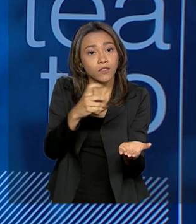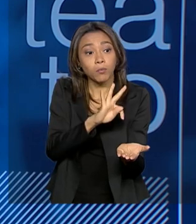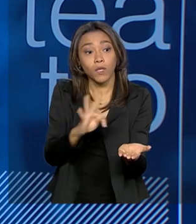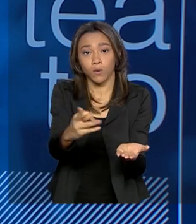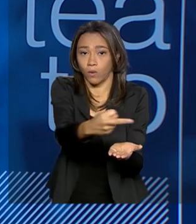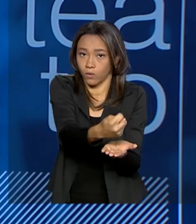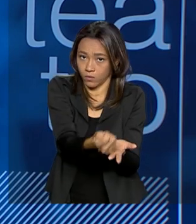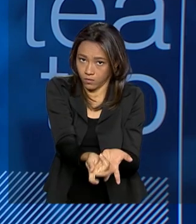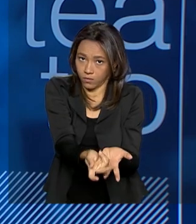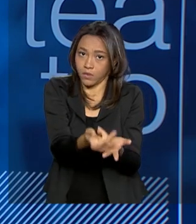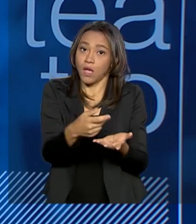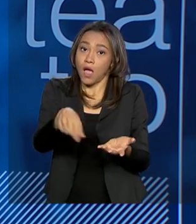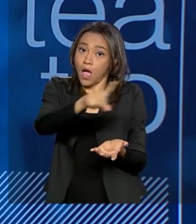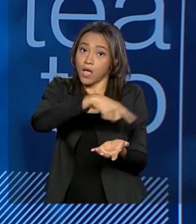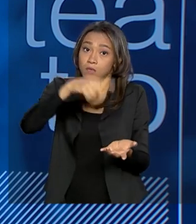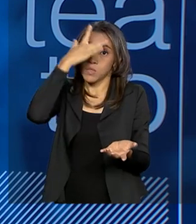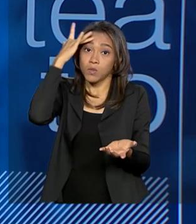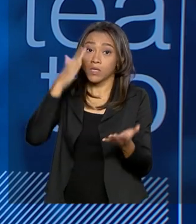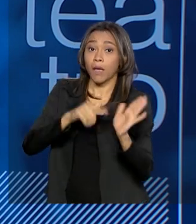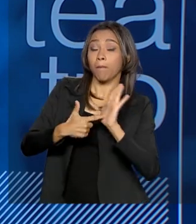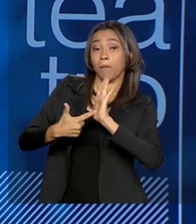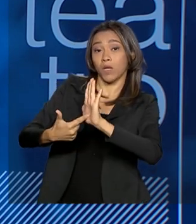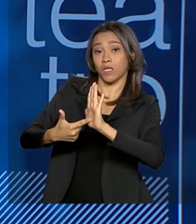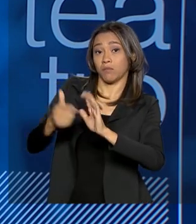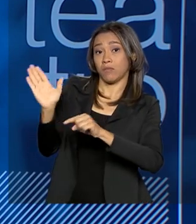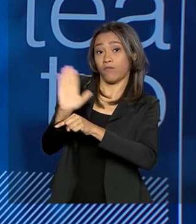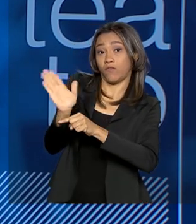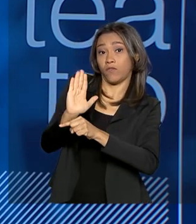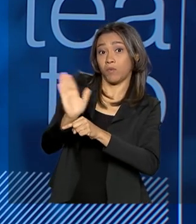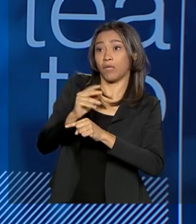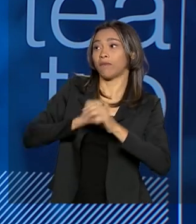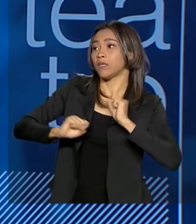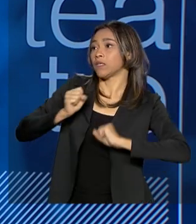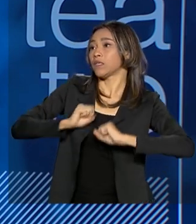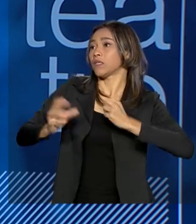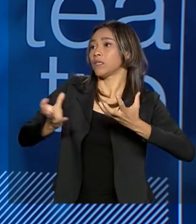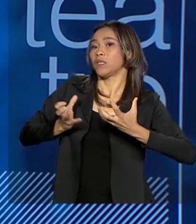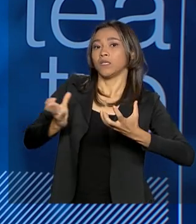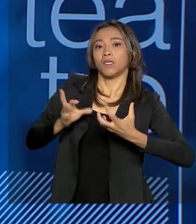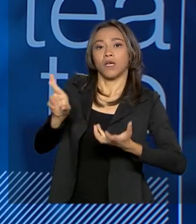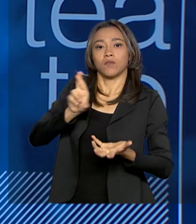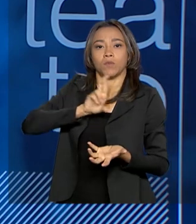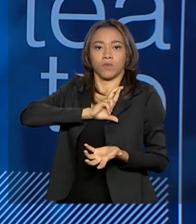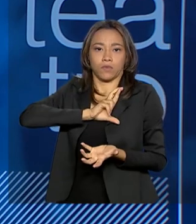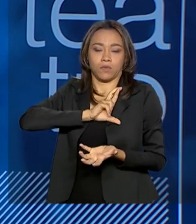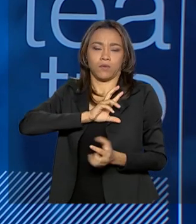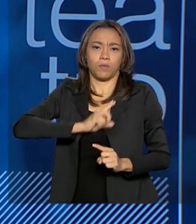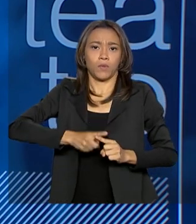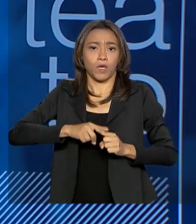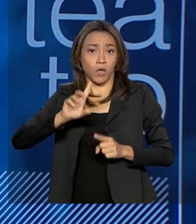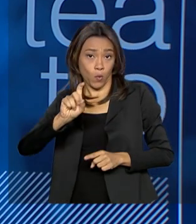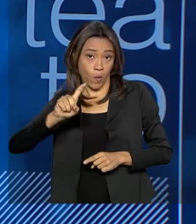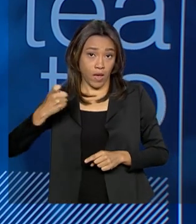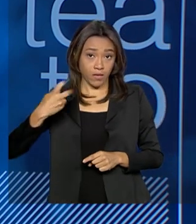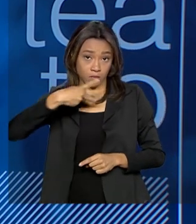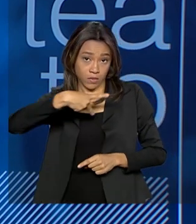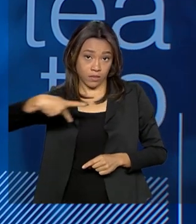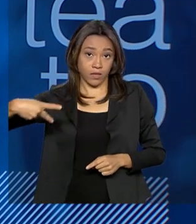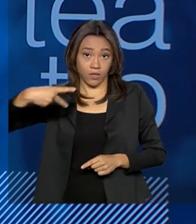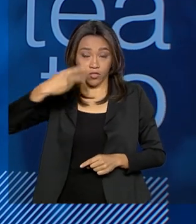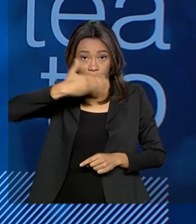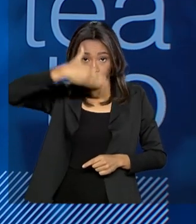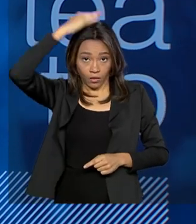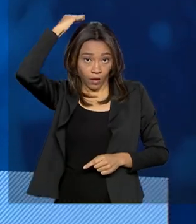Os exibidores estavam ansiando por essa reclamentação, porque o ex-presidente Michel Temer não havia